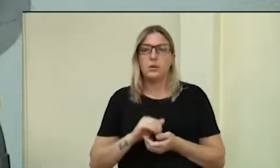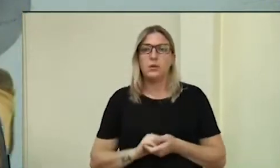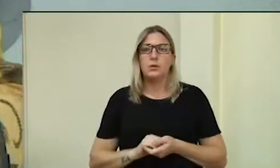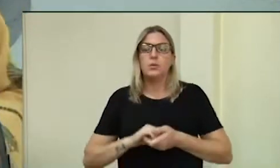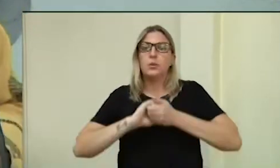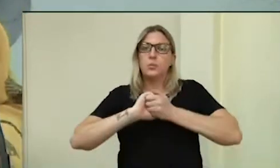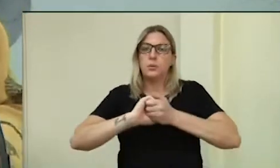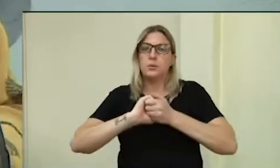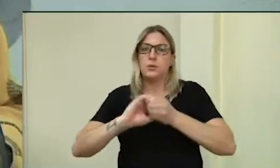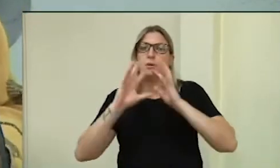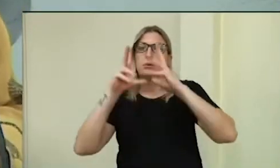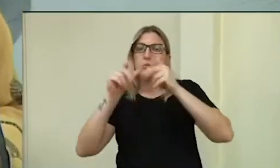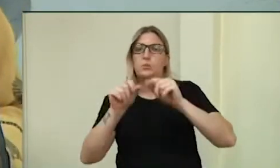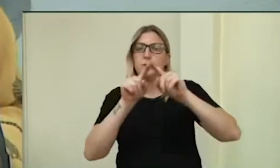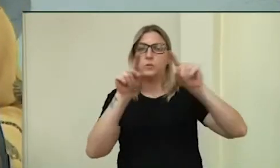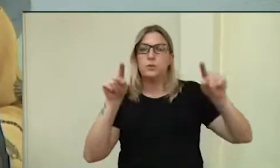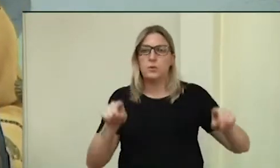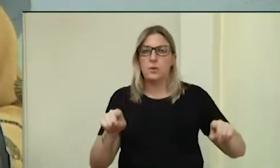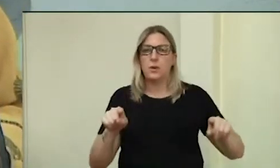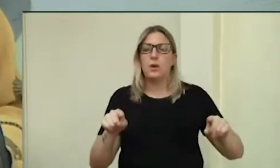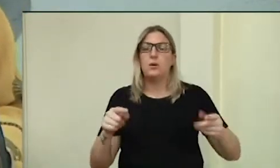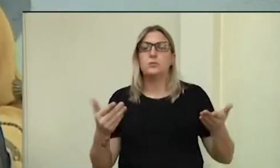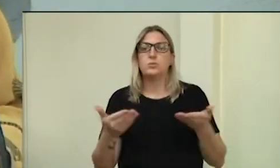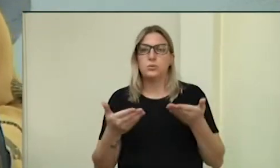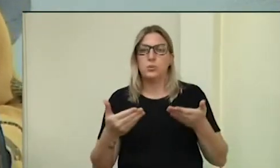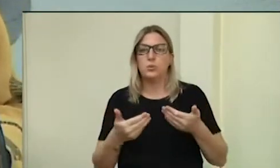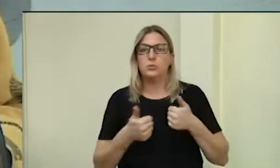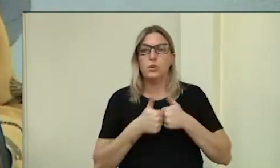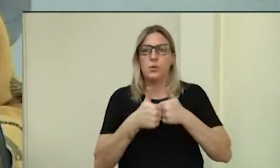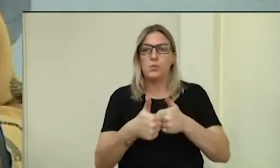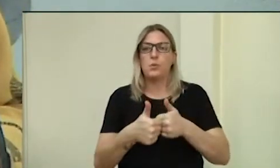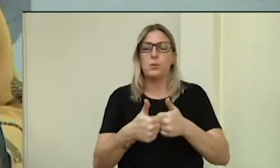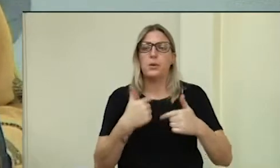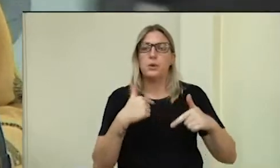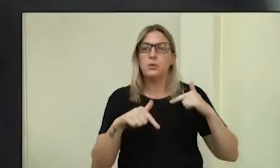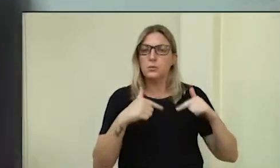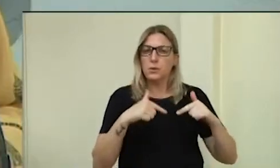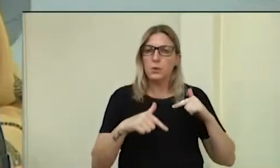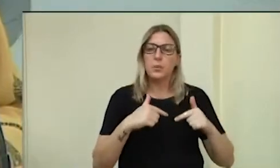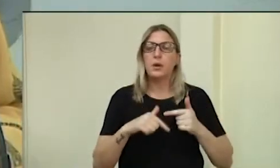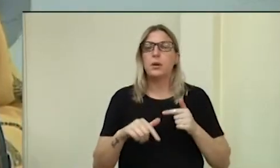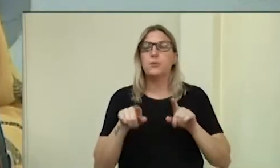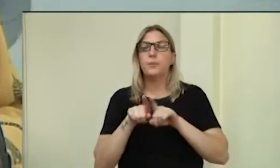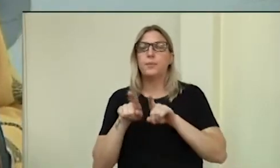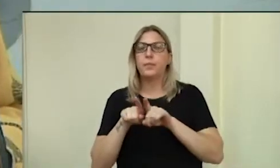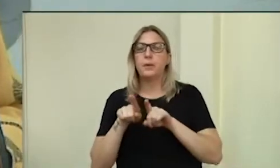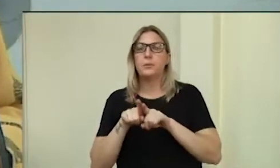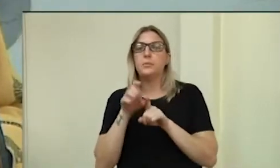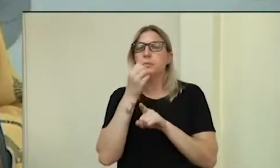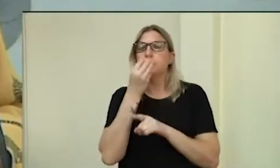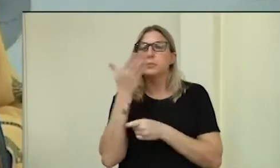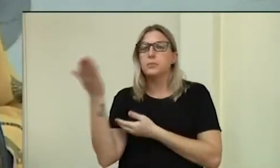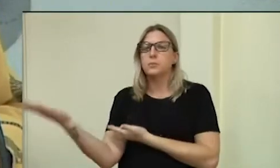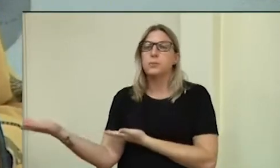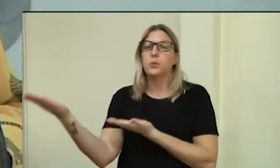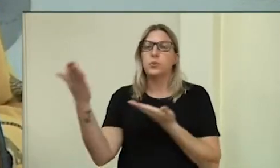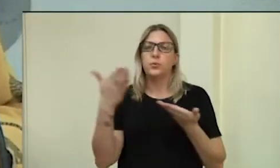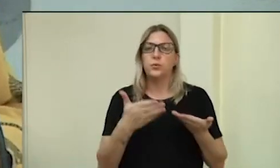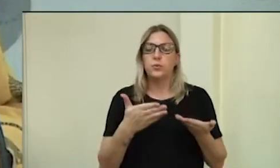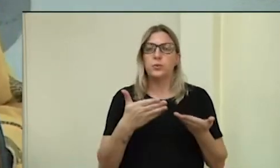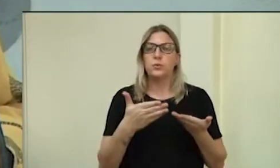Cumprimentar a todos os servidores que aqui nos acompanham nesse trabalho, bem como dar as boas-vindas